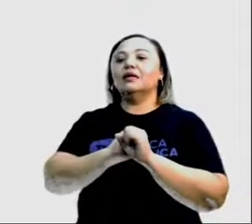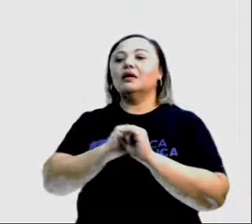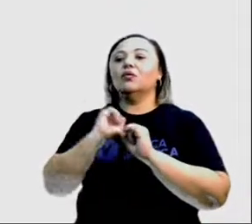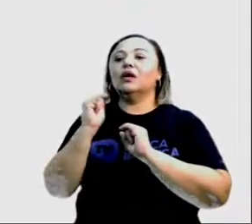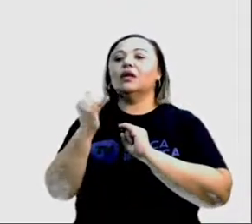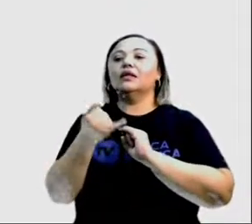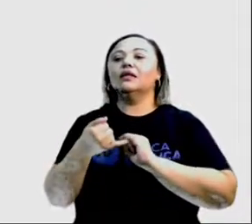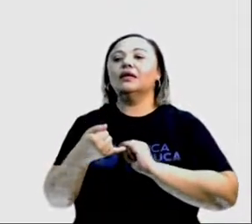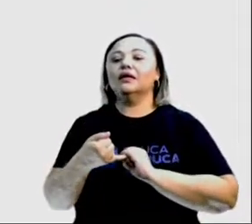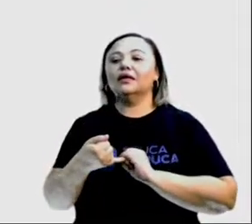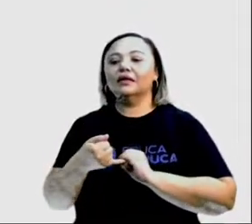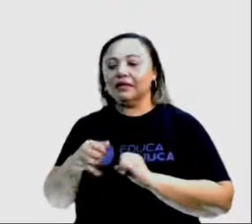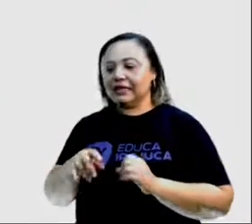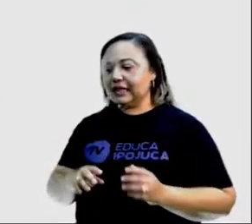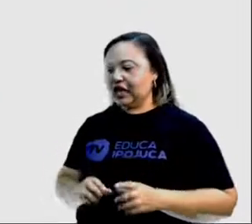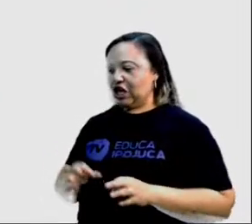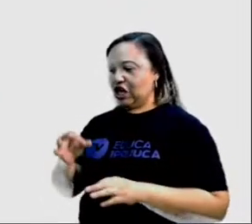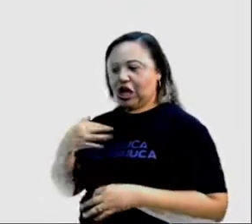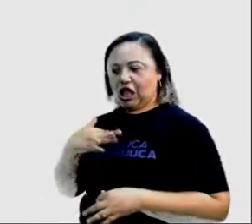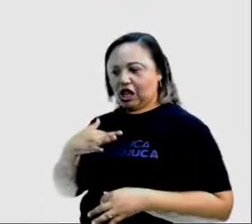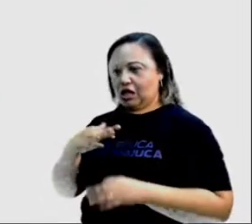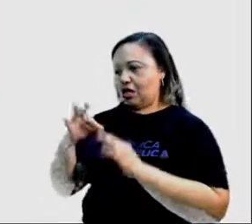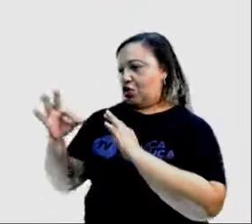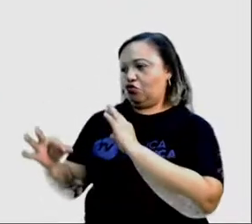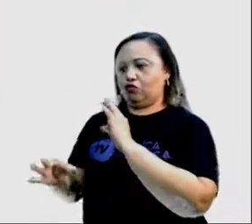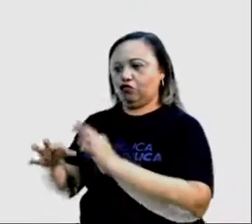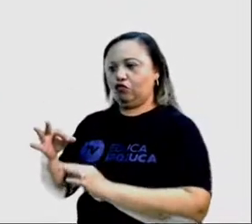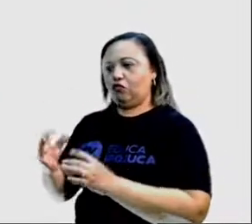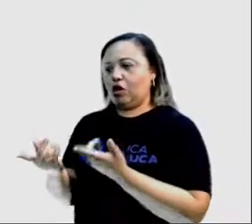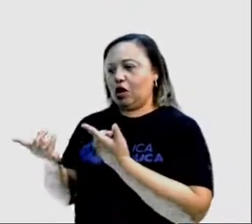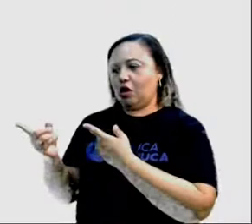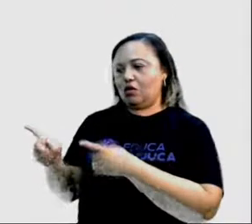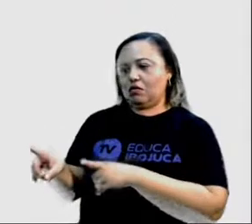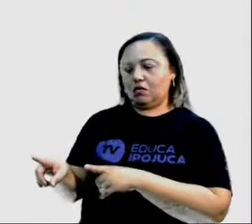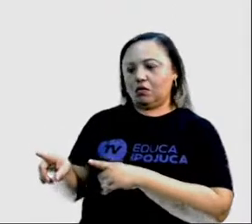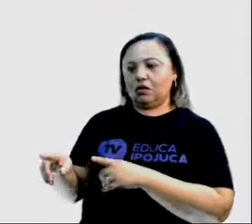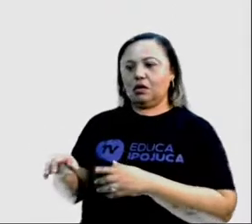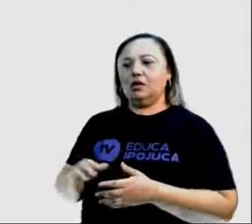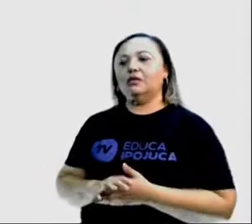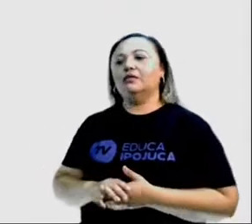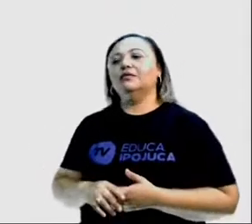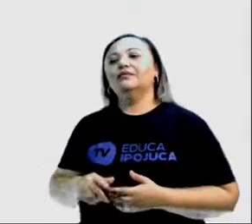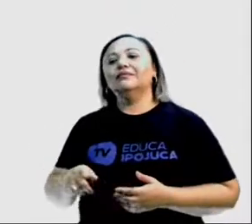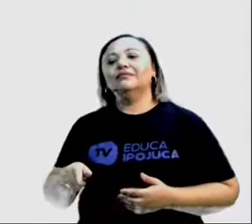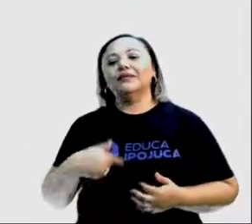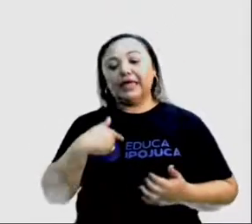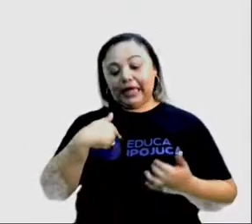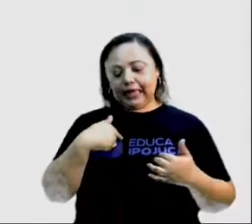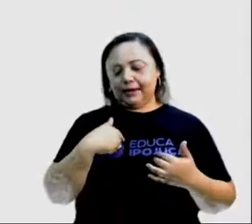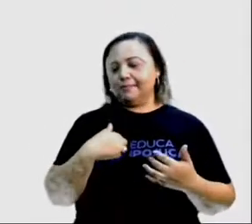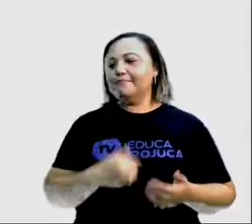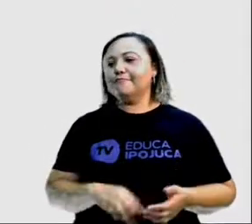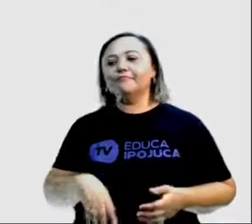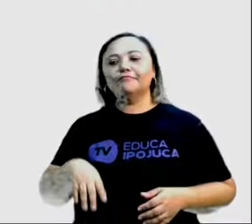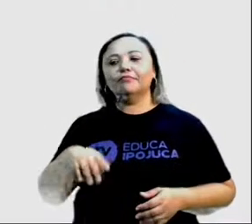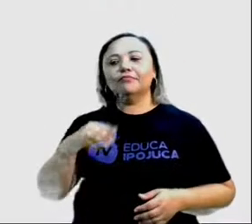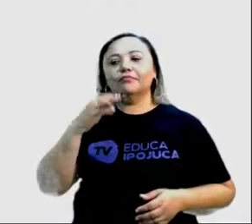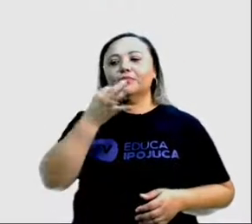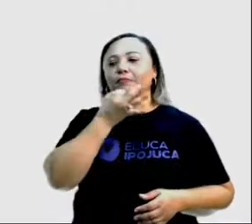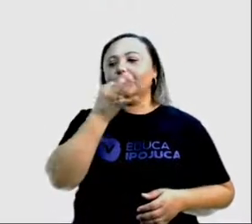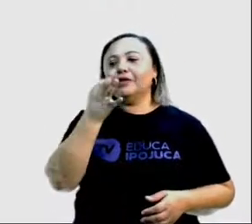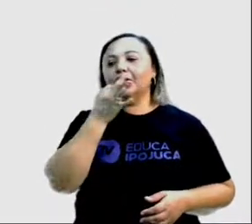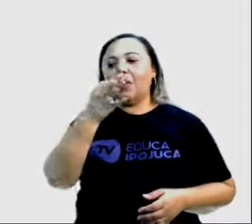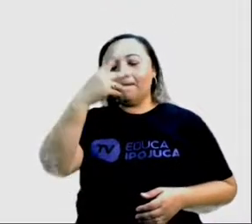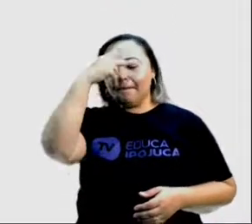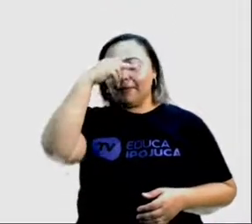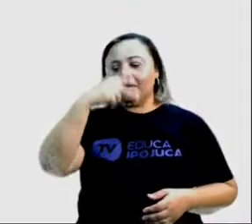partido ao julgar a favor ou a contra, tendo em conta a sua própria preferência, sem se